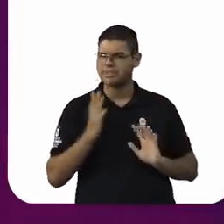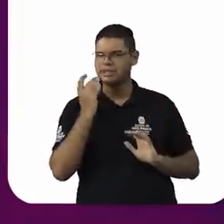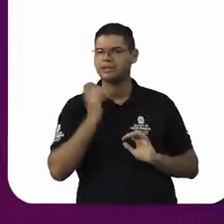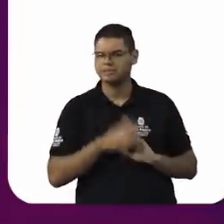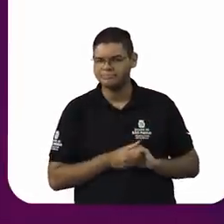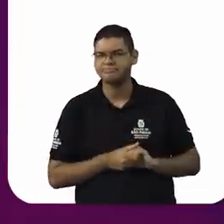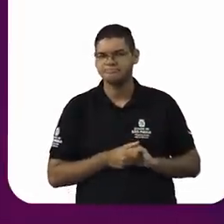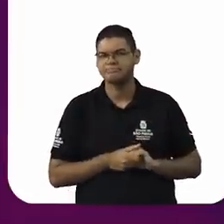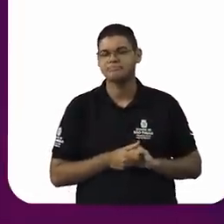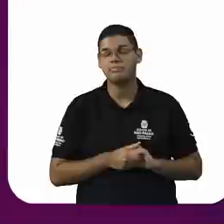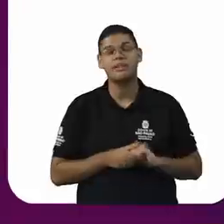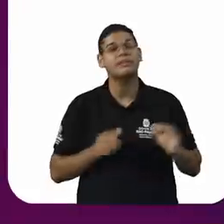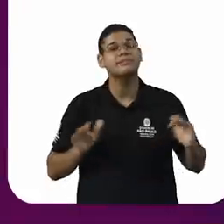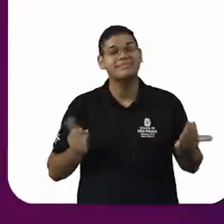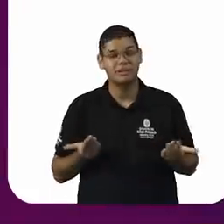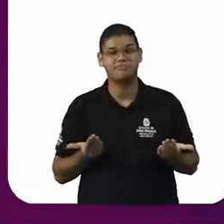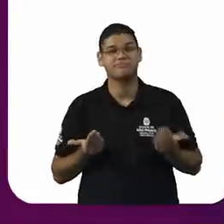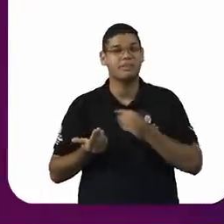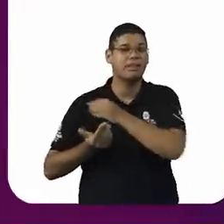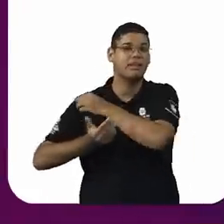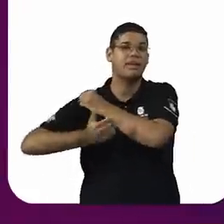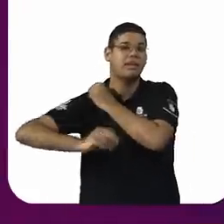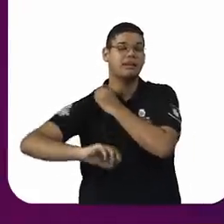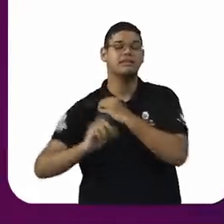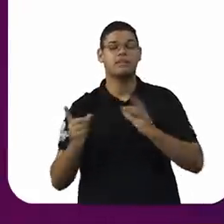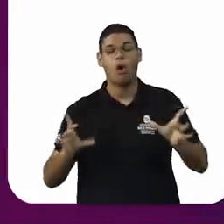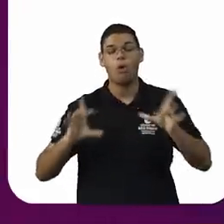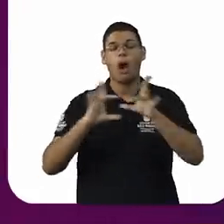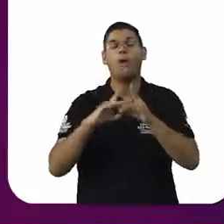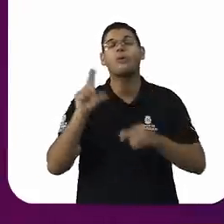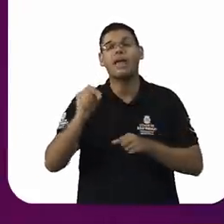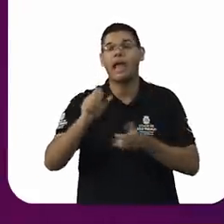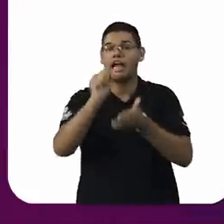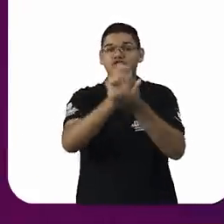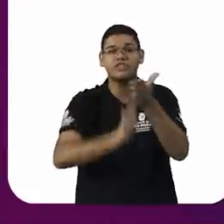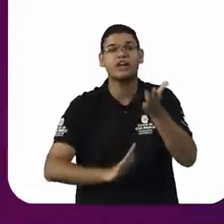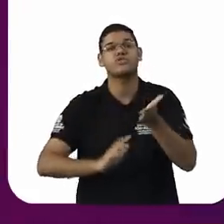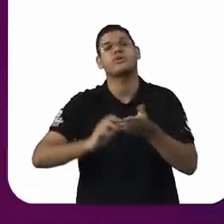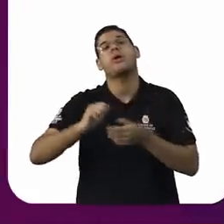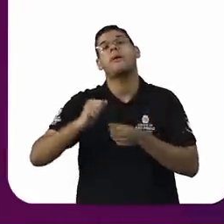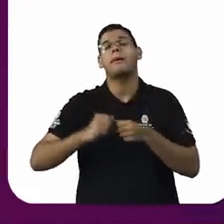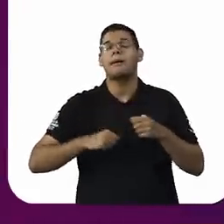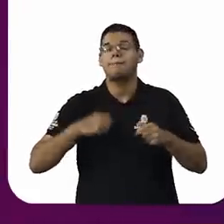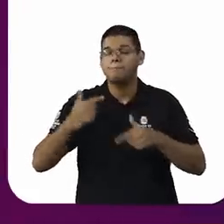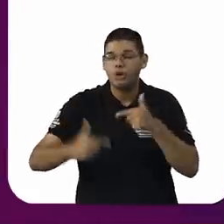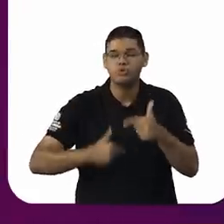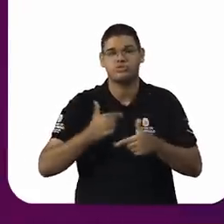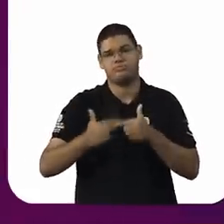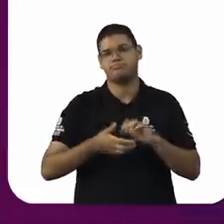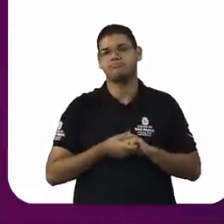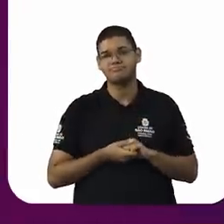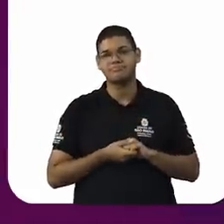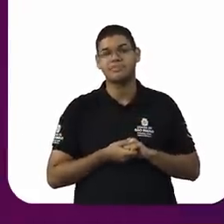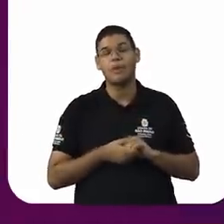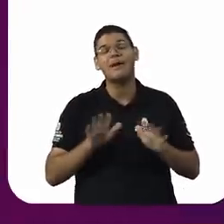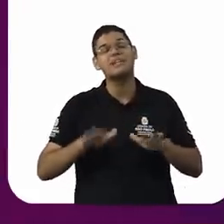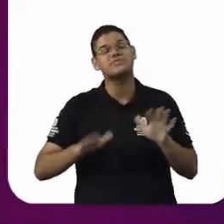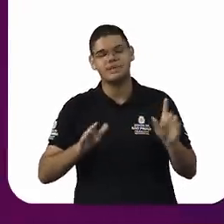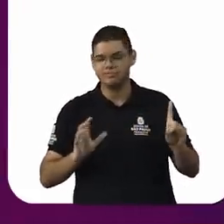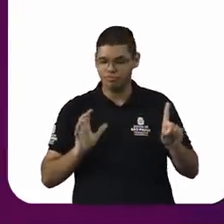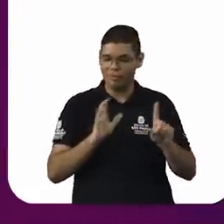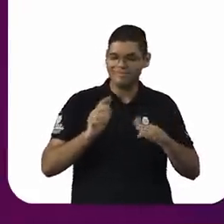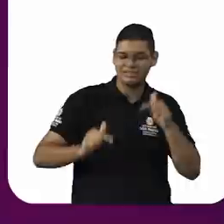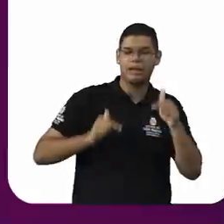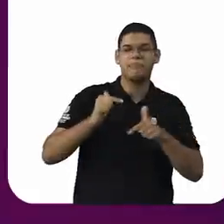com a atividade produtiva. Ele, de alguma maneira, interfere dentro daquela relação de trabalho e, com isso, vai interferir, por exemplo,